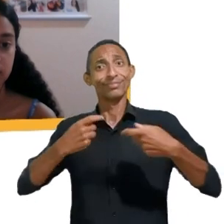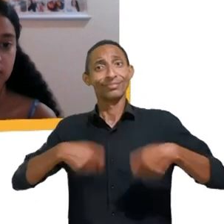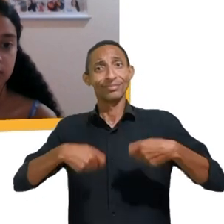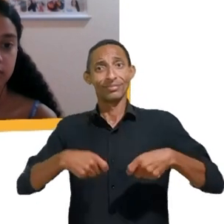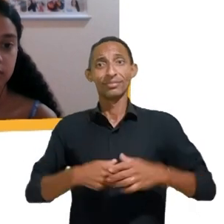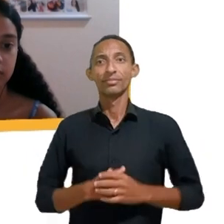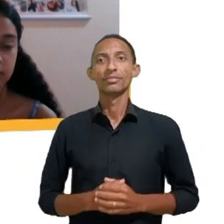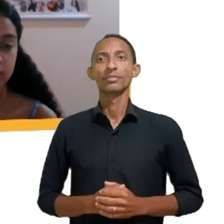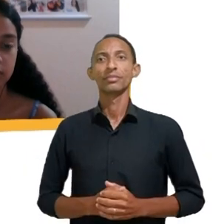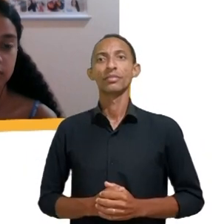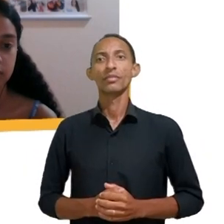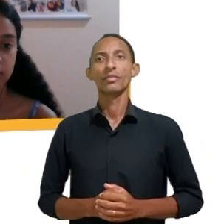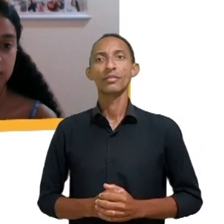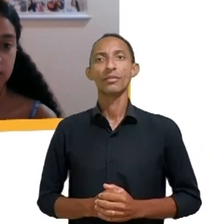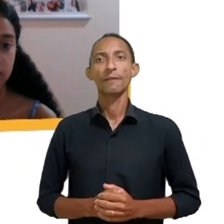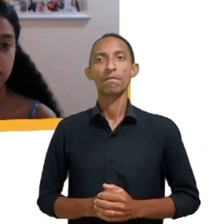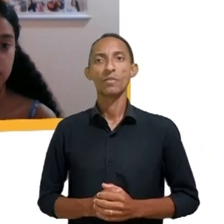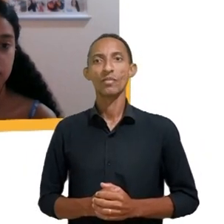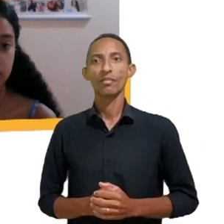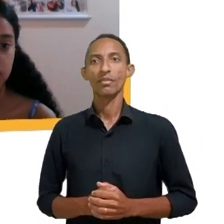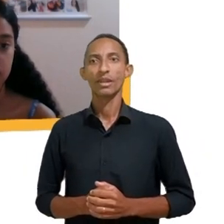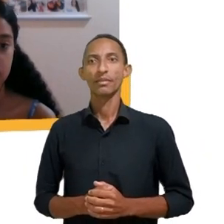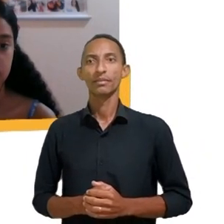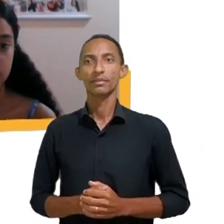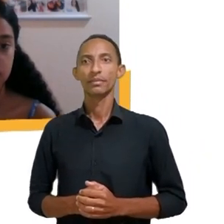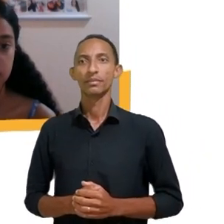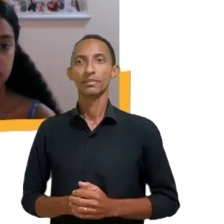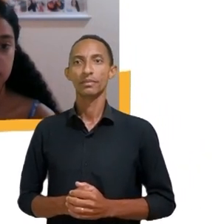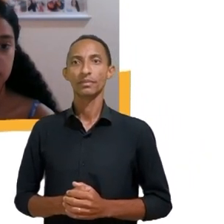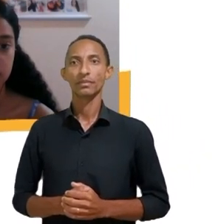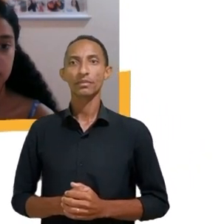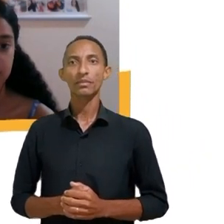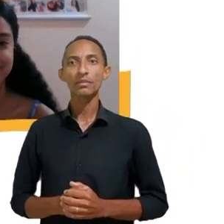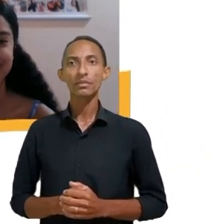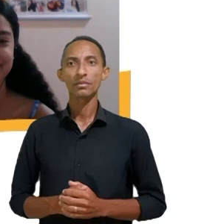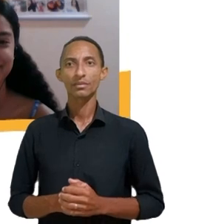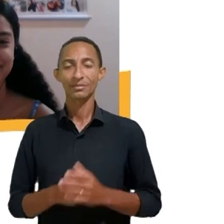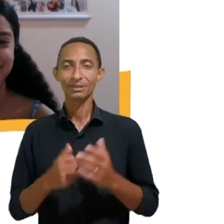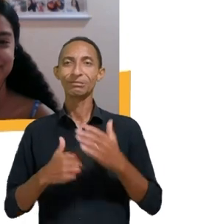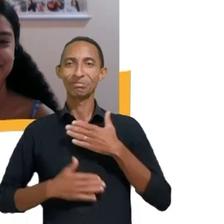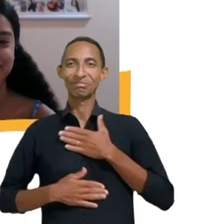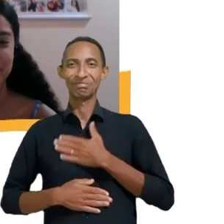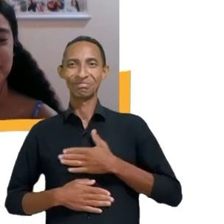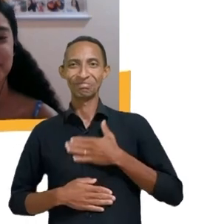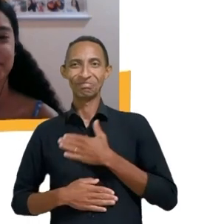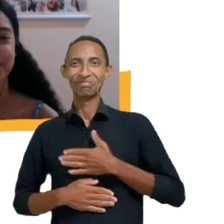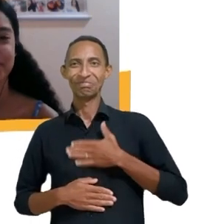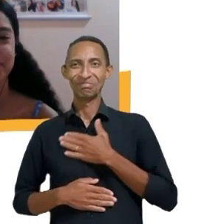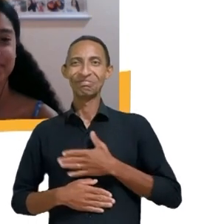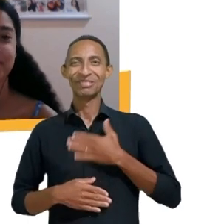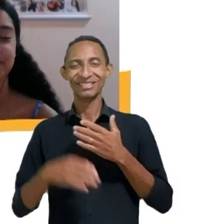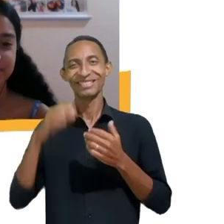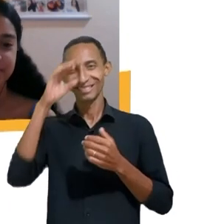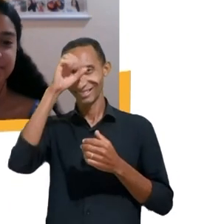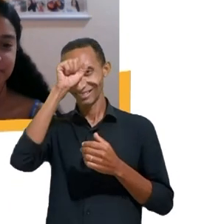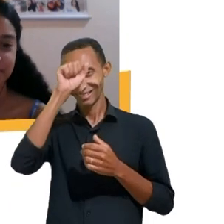Legal. Só reforçar que está sendo um prazer ouvir a Maria Clara e a Renata, estou aprendendo muito também com as duas aqui.